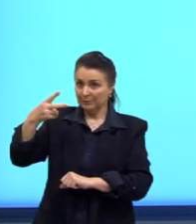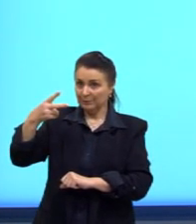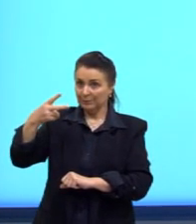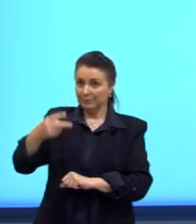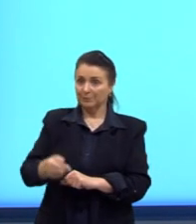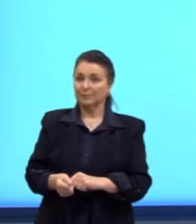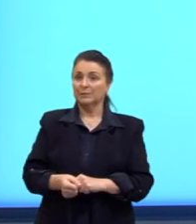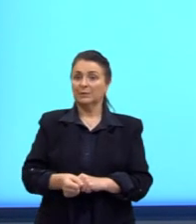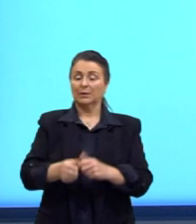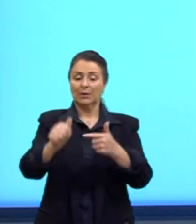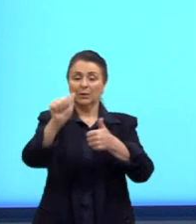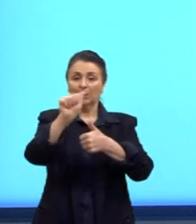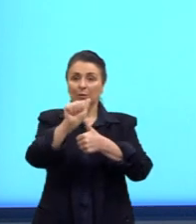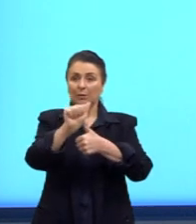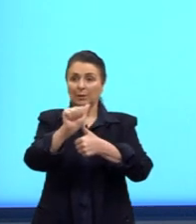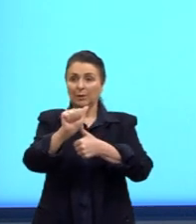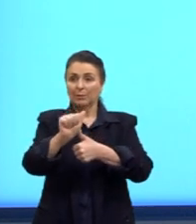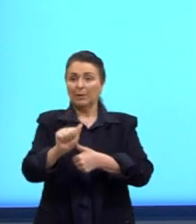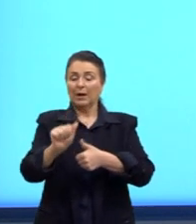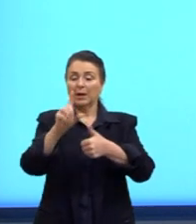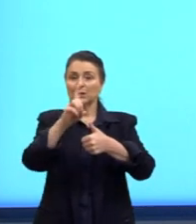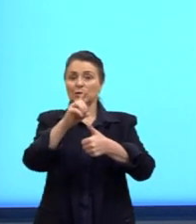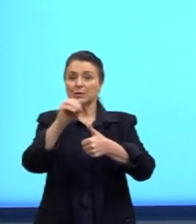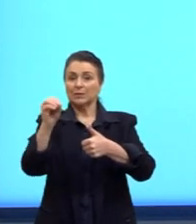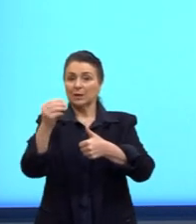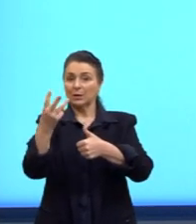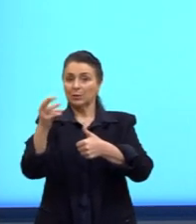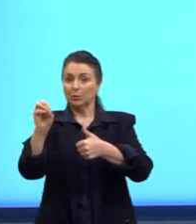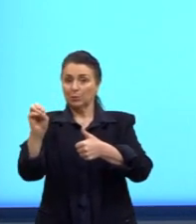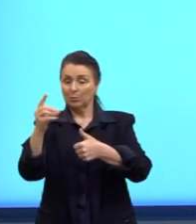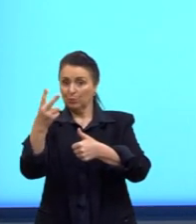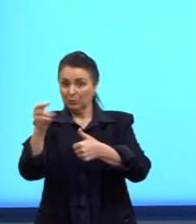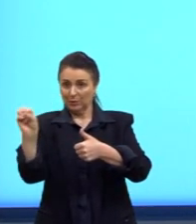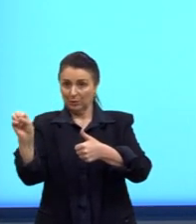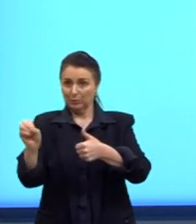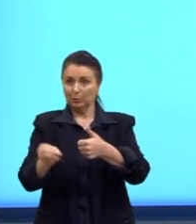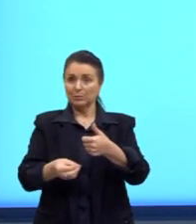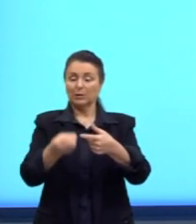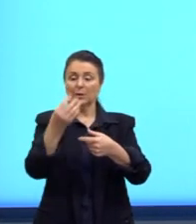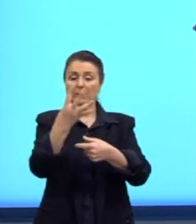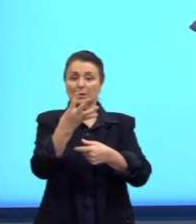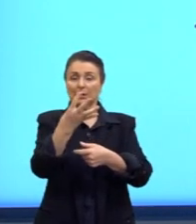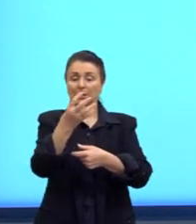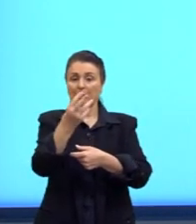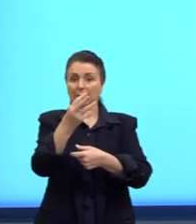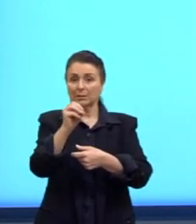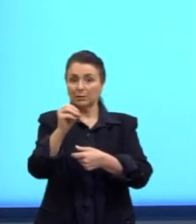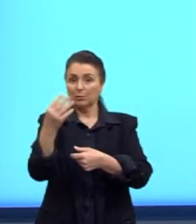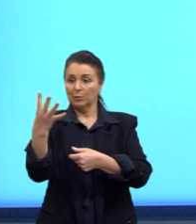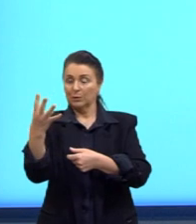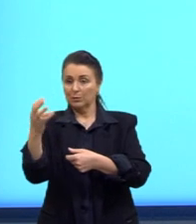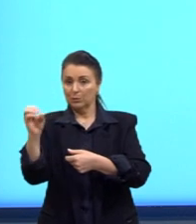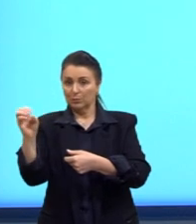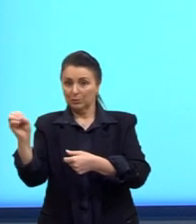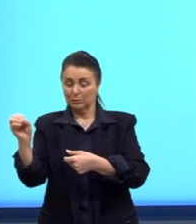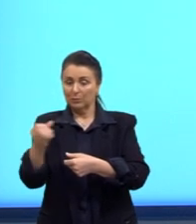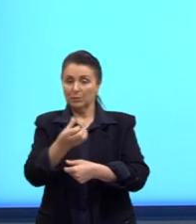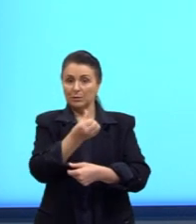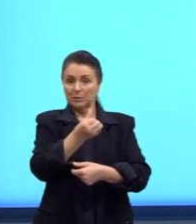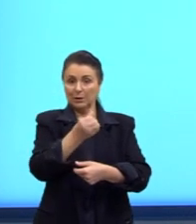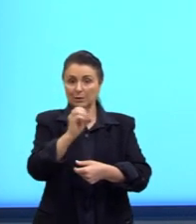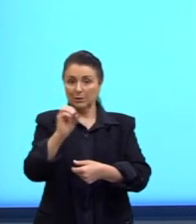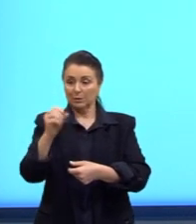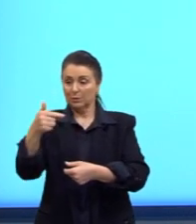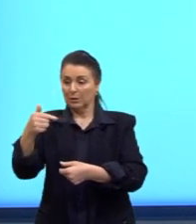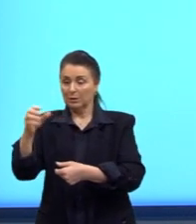Na letra A de 100 a 200, na letra B de 300 a 400, letra C de 600 a